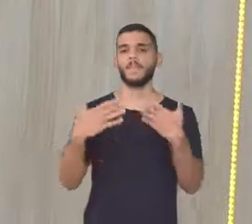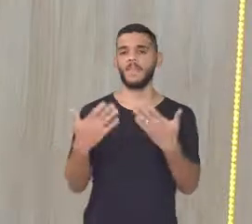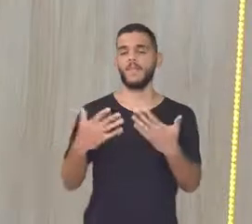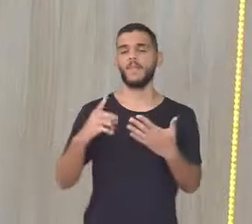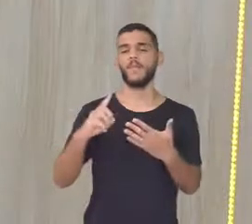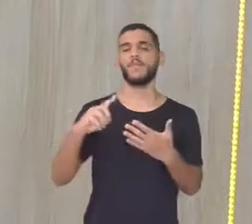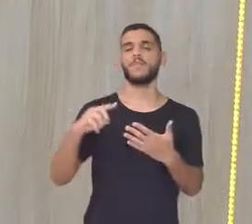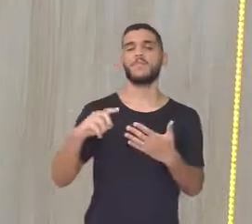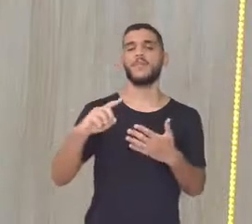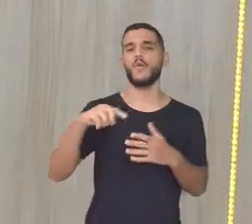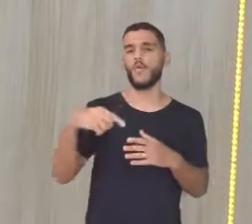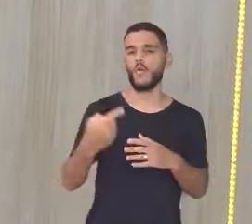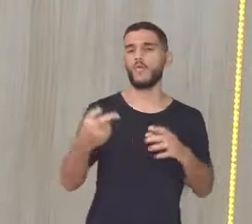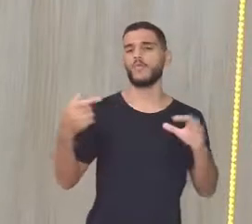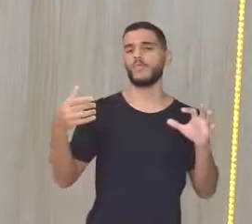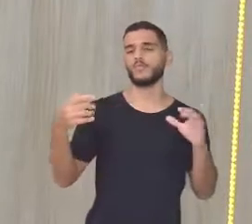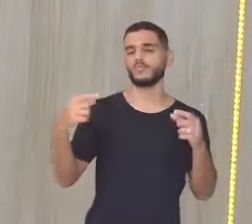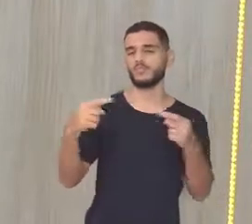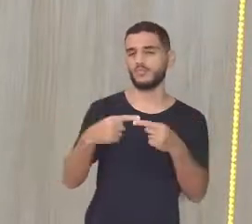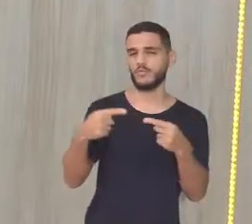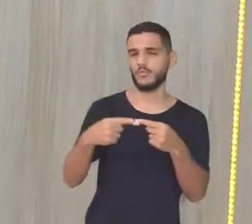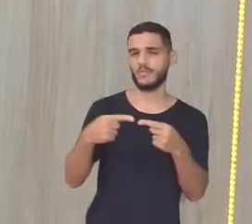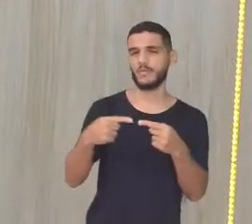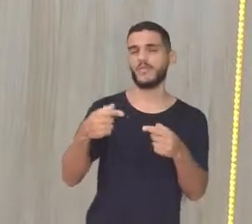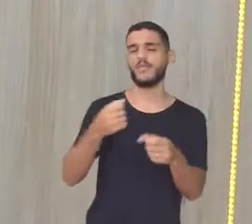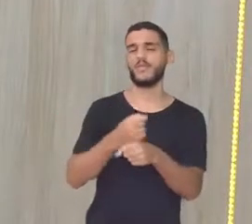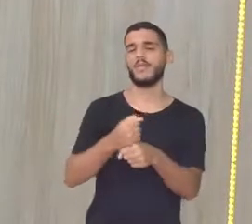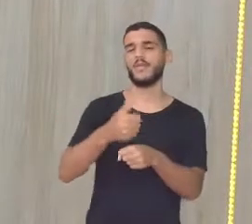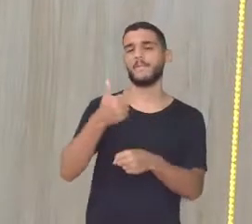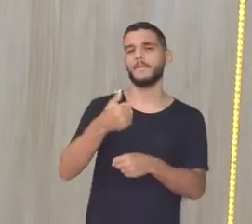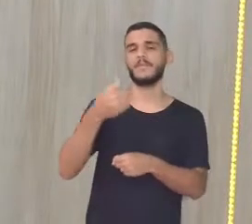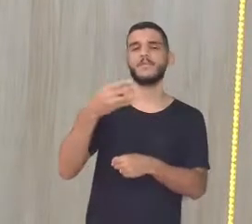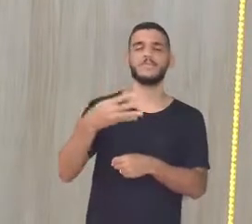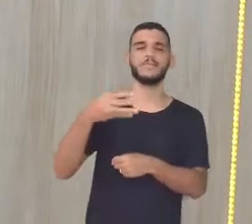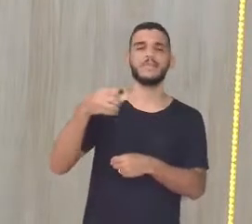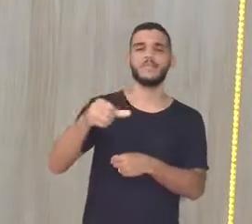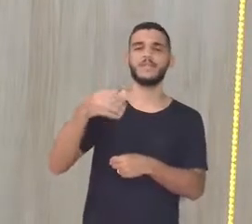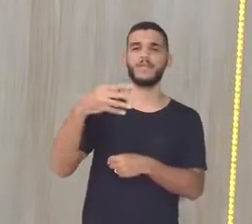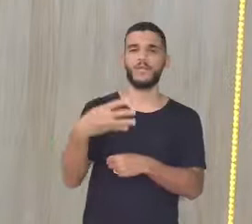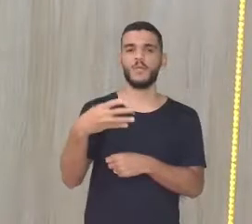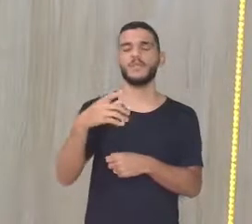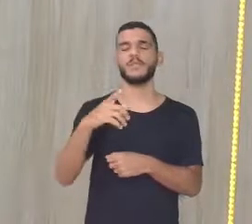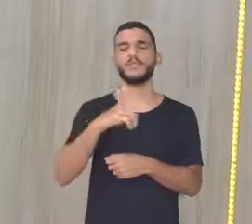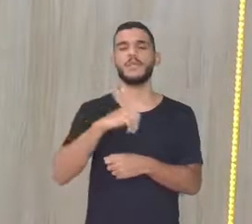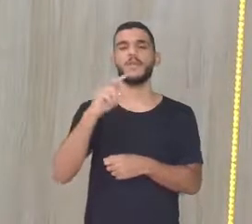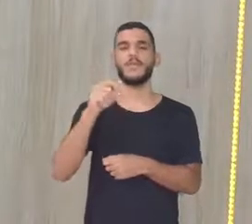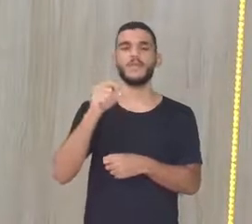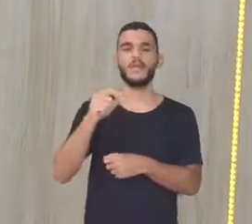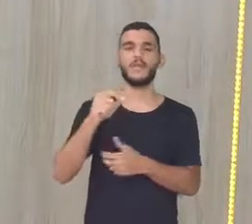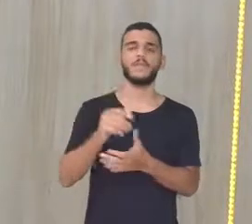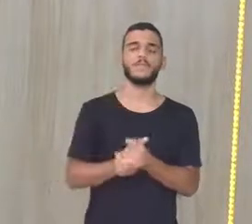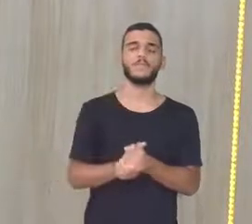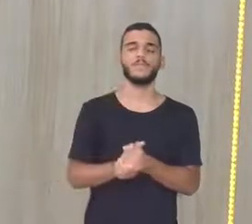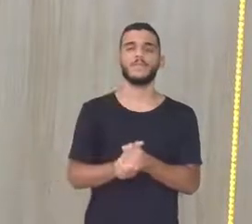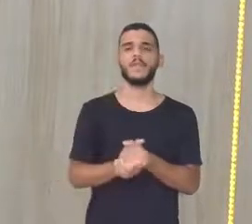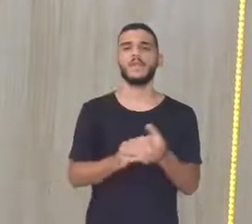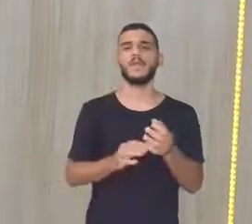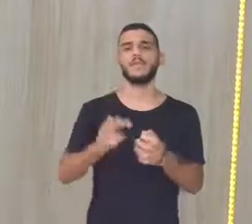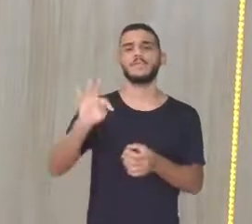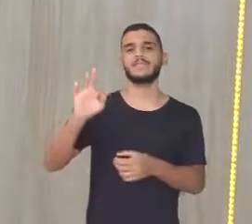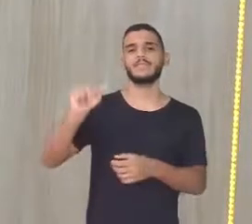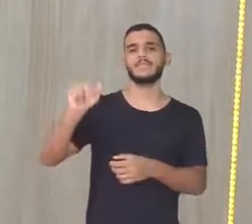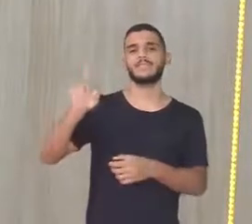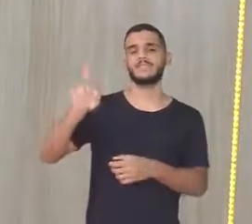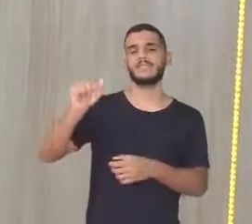Um ano mais tarde 1494 O chamado Tratado de Tordesilhas Que o que mais a gente encontra Nos livros de história